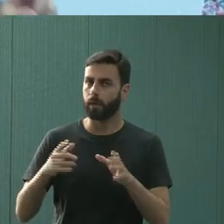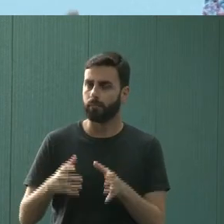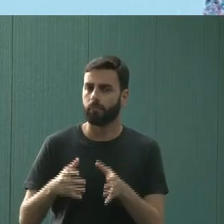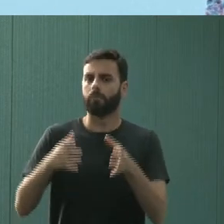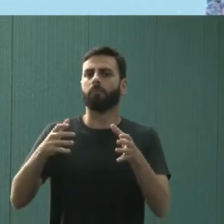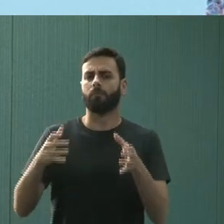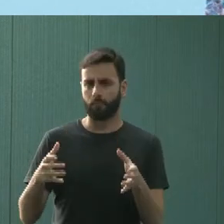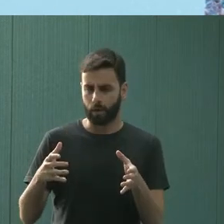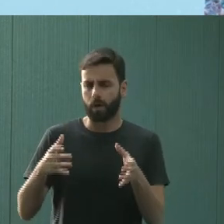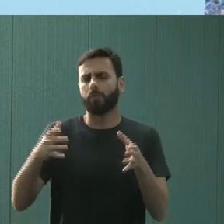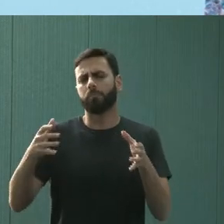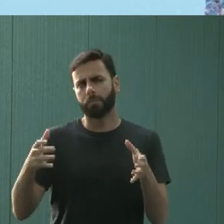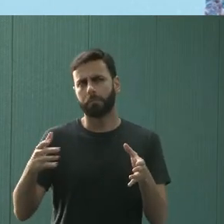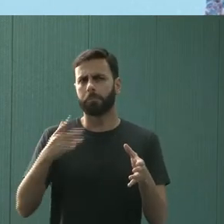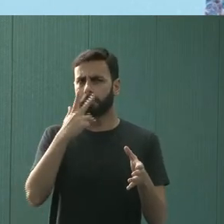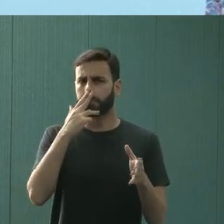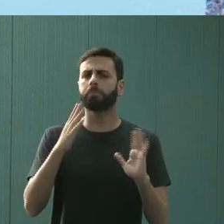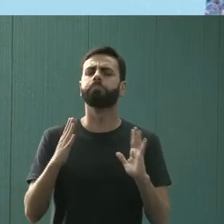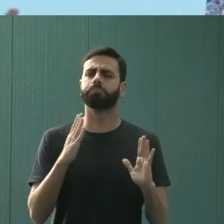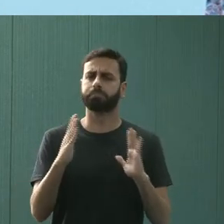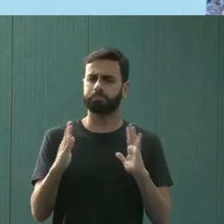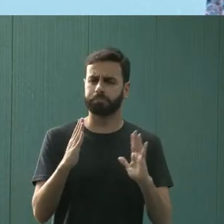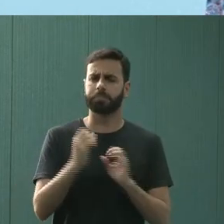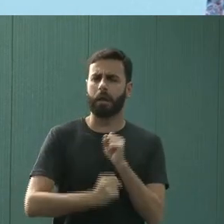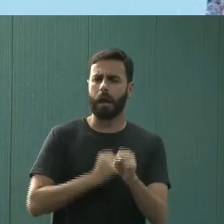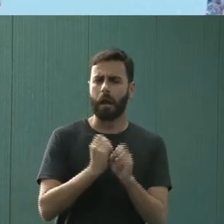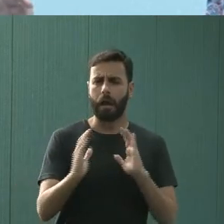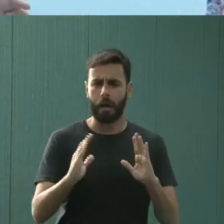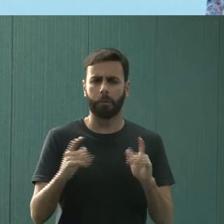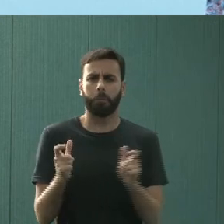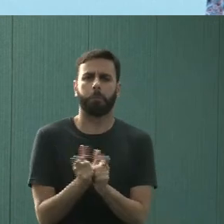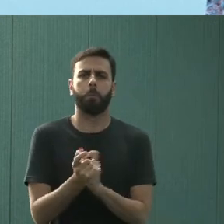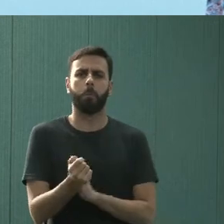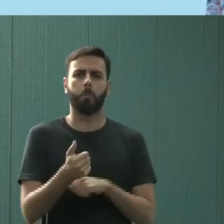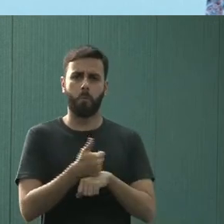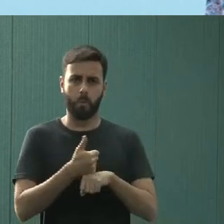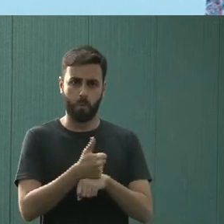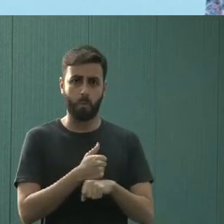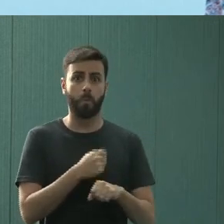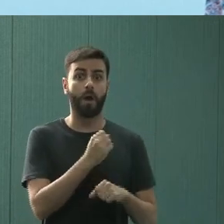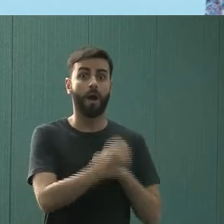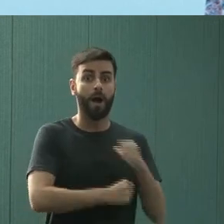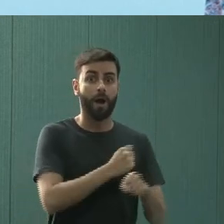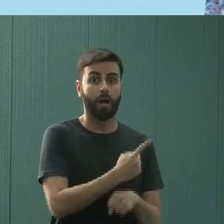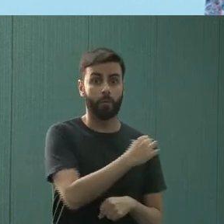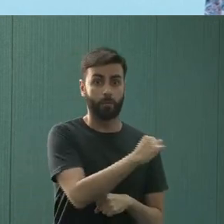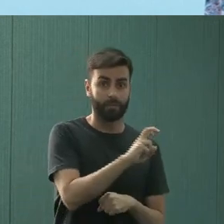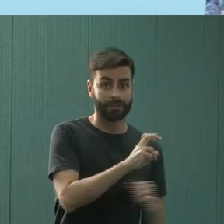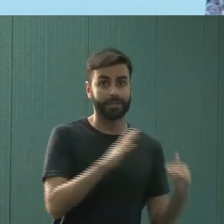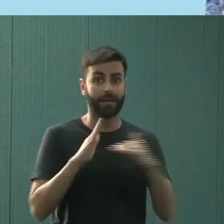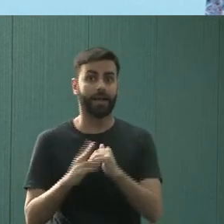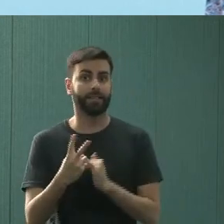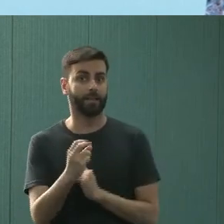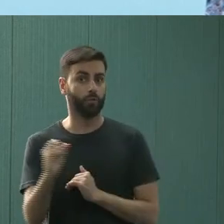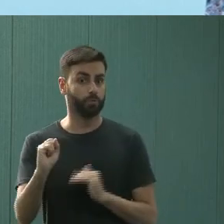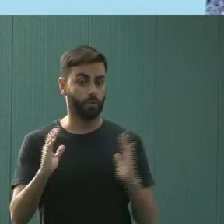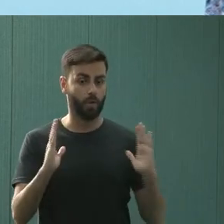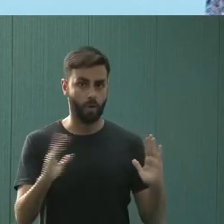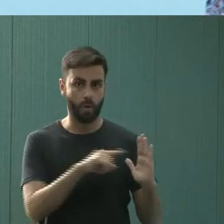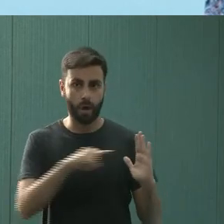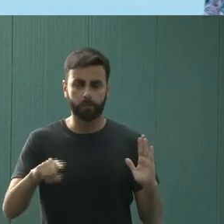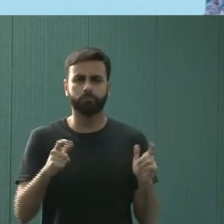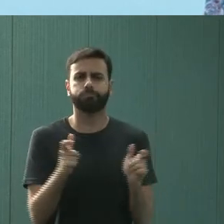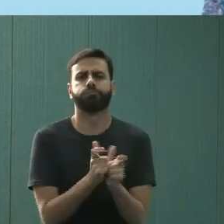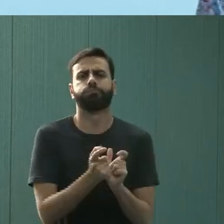ficou realmente pequena por um relativo, considerável, quer dizer, de 1995 até 2008, foi uma equipe